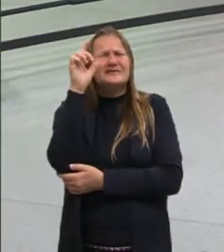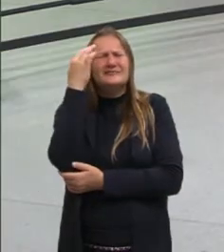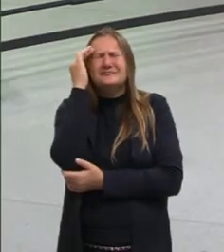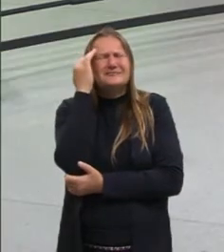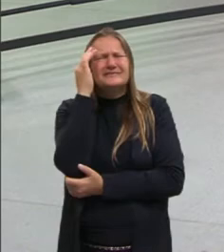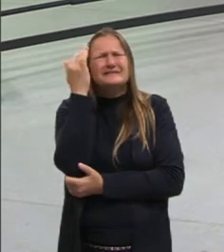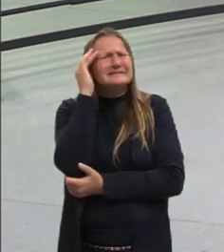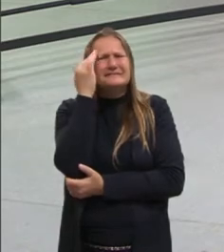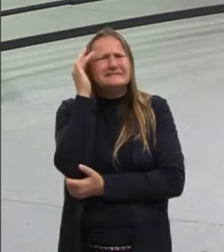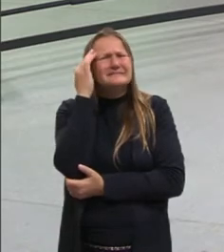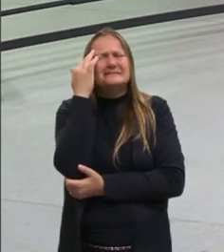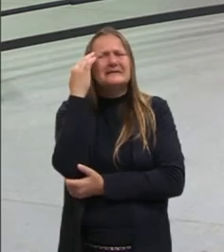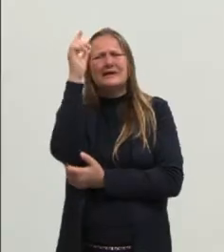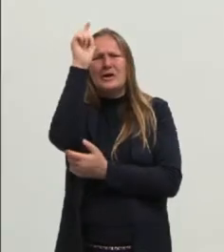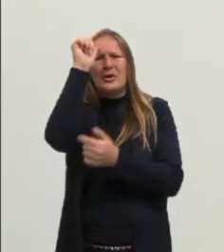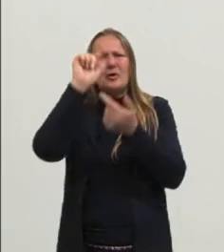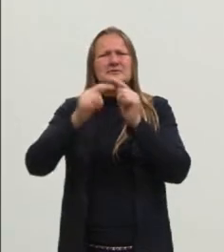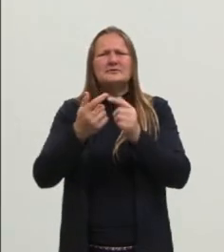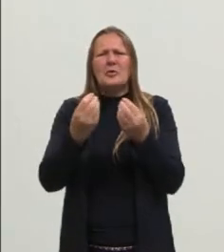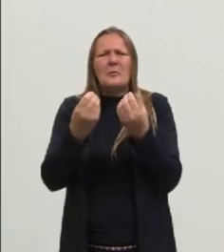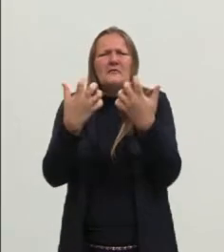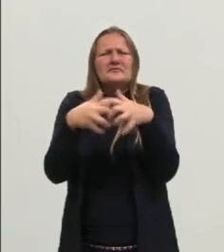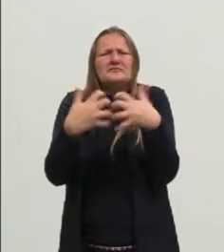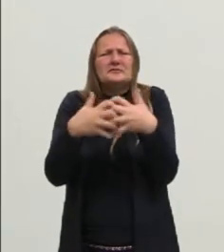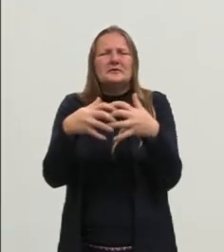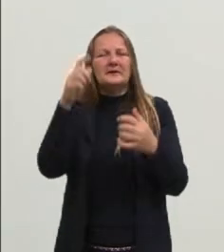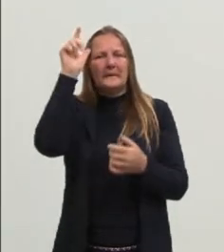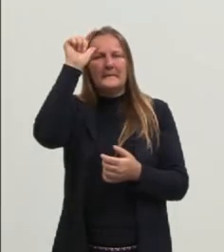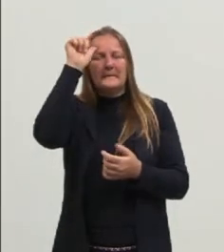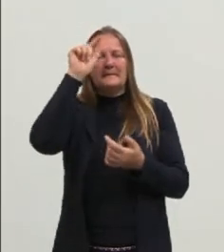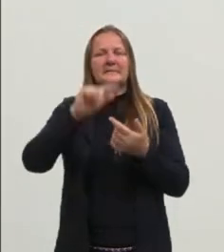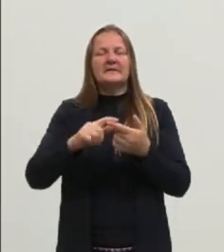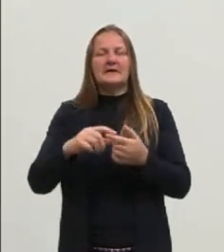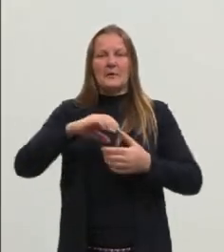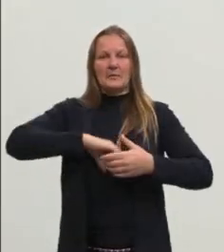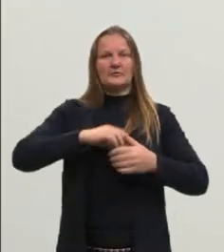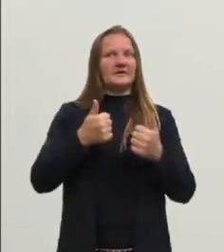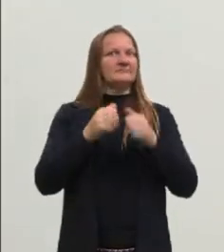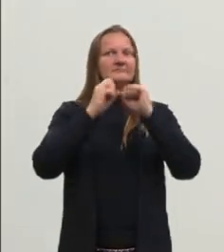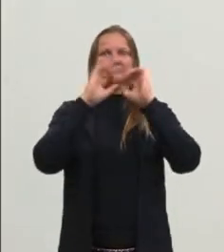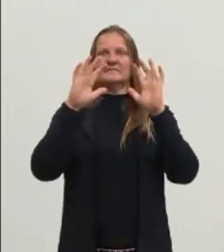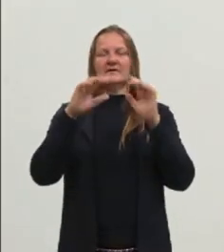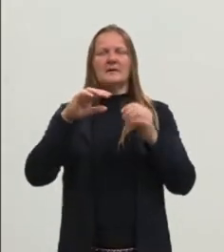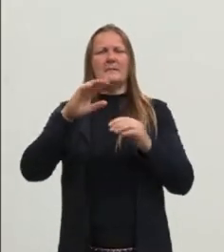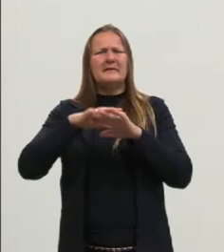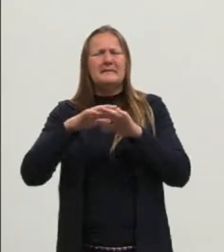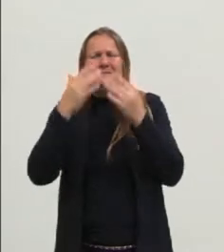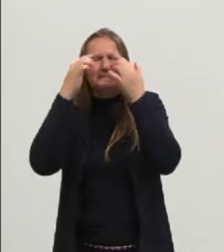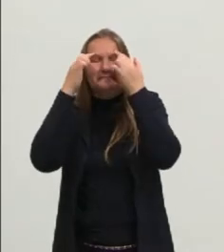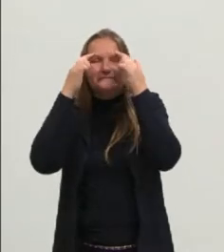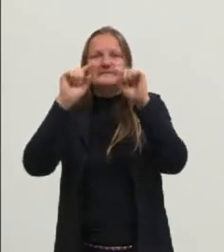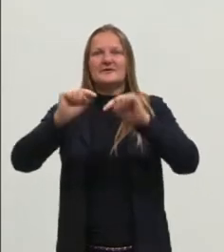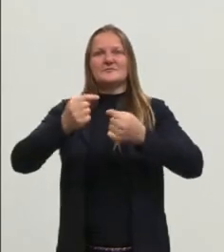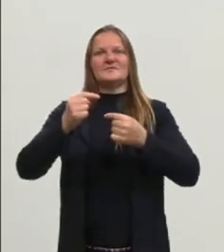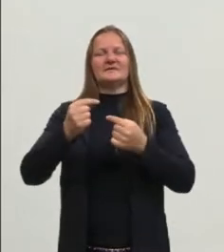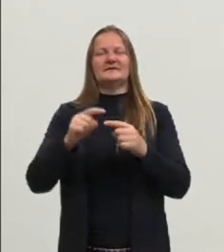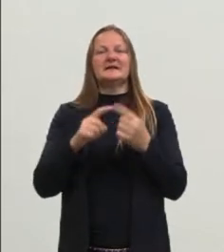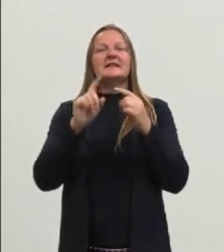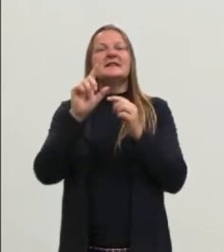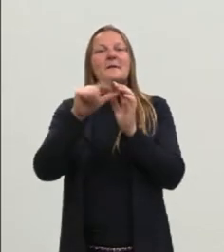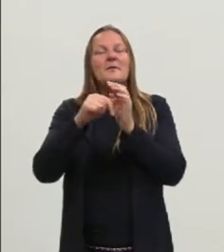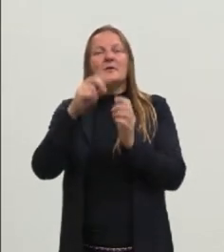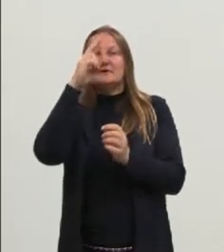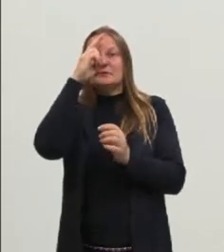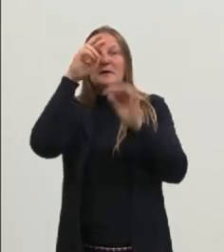entender essa lógica de funcionamento da matemática que eu via na língua portuguesa. Depois de sair do ensino médio, eu fui entender essas